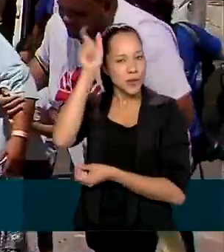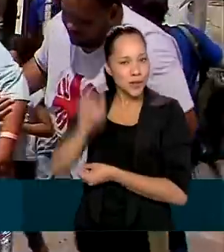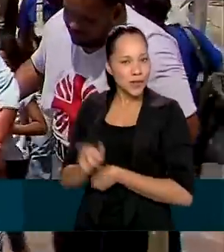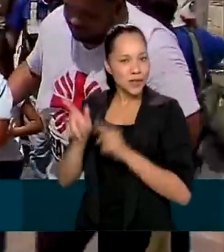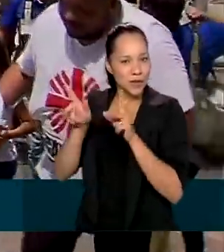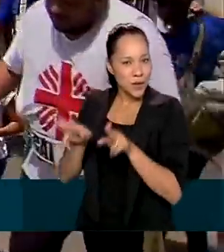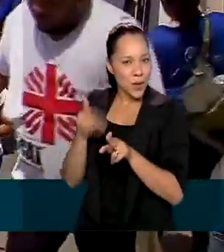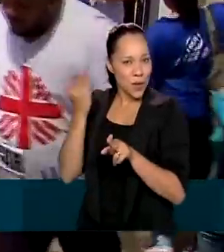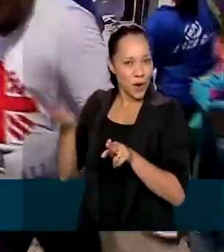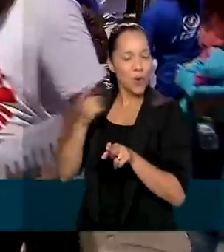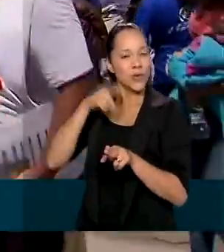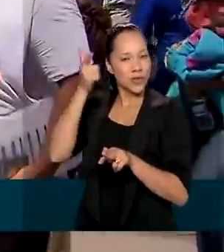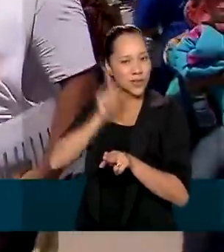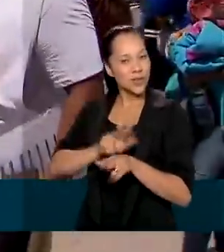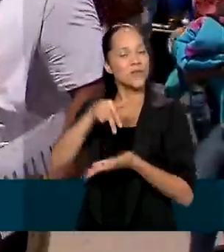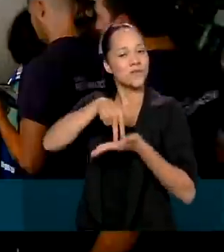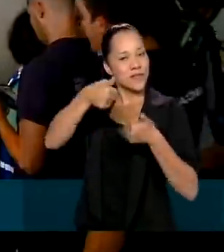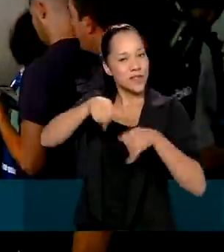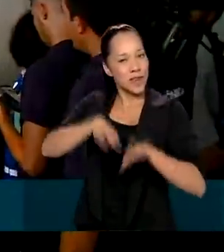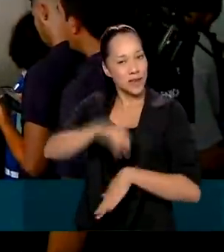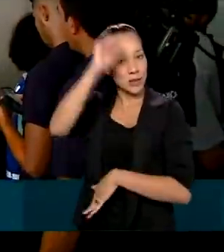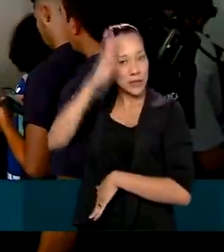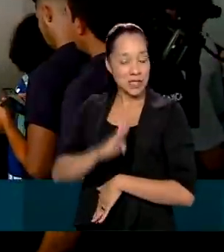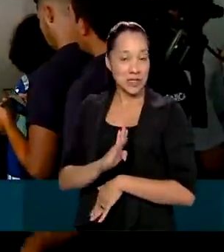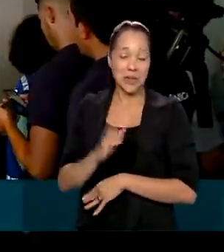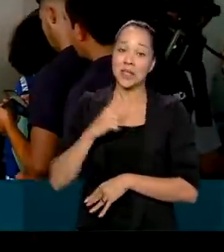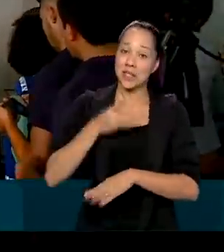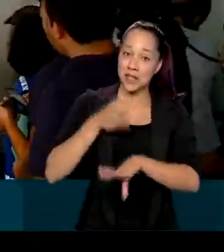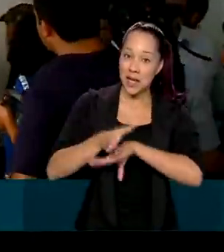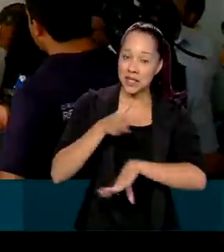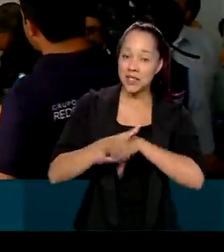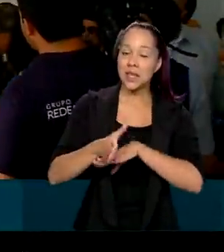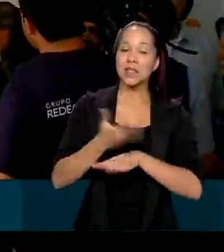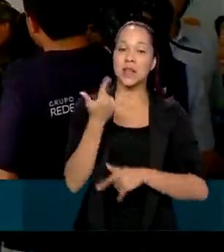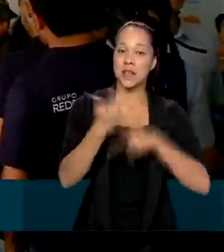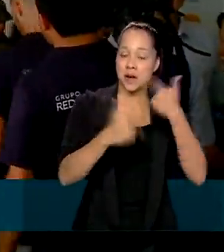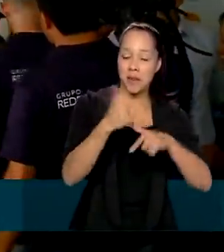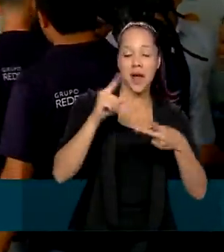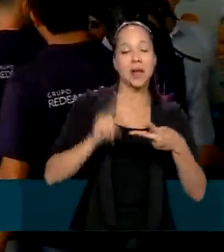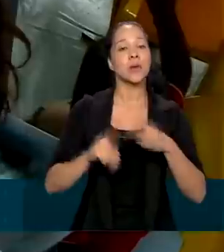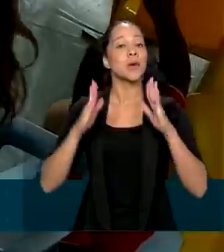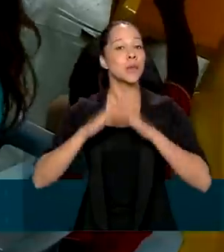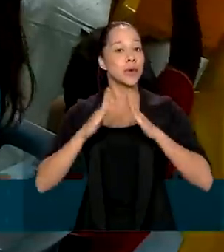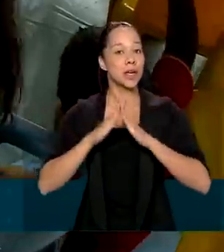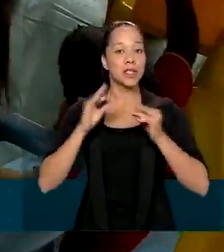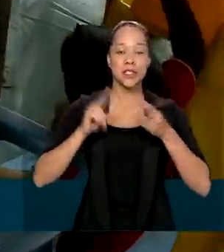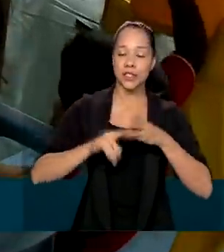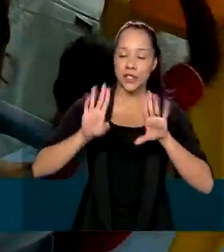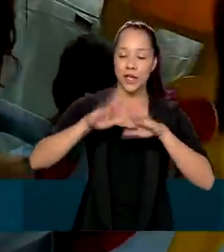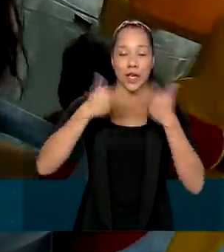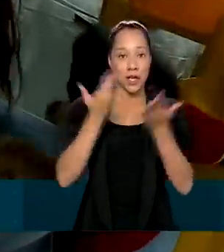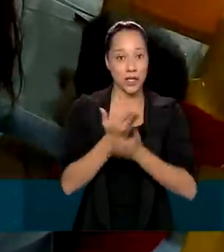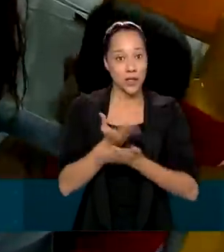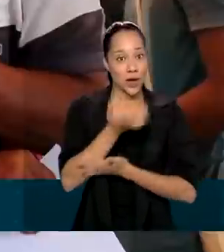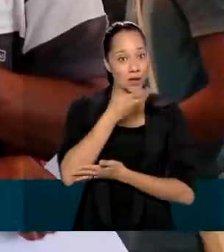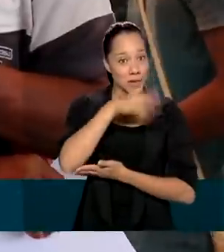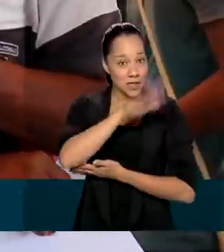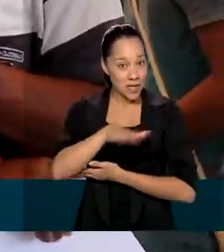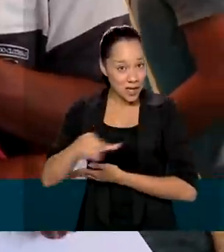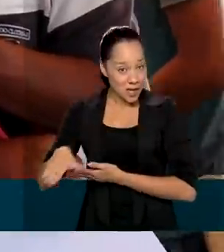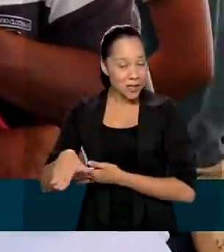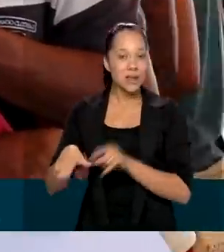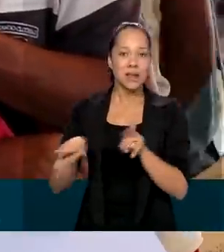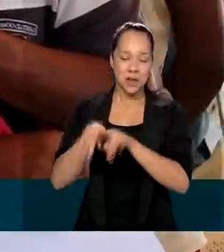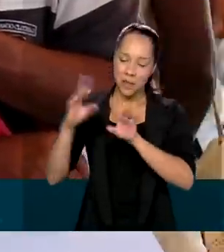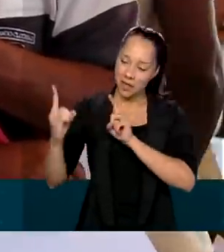conseguiram se estabelecer por aqui, tendo acesso a emprego, moradia, escola para as crianças e